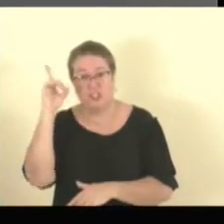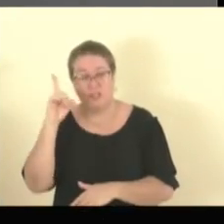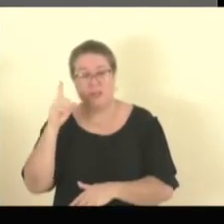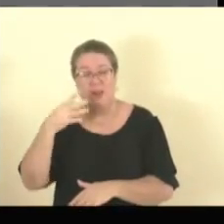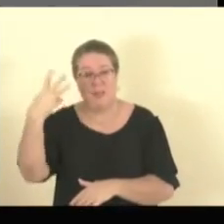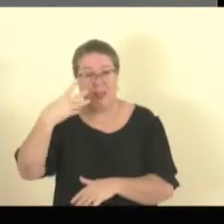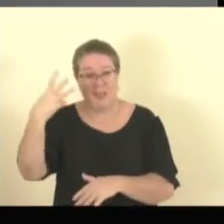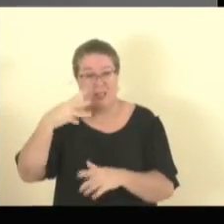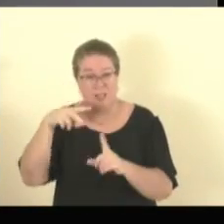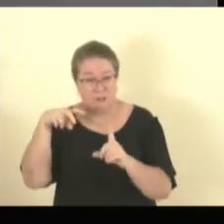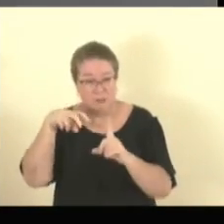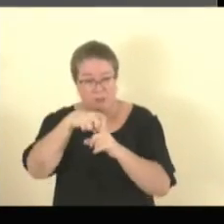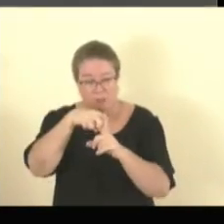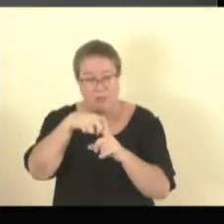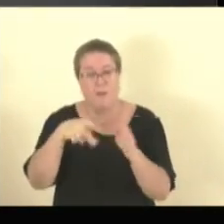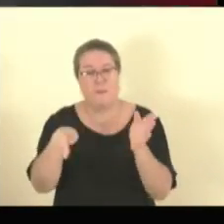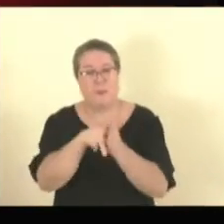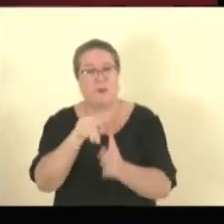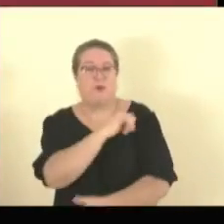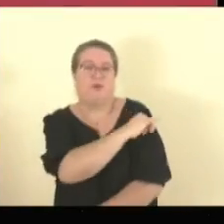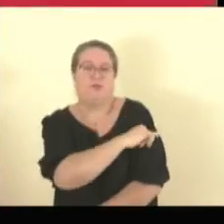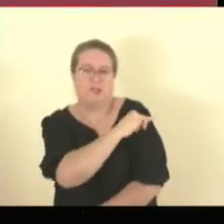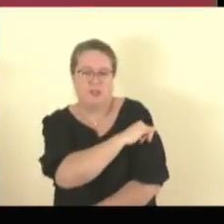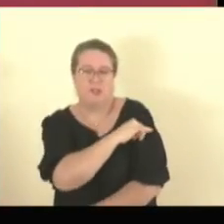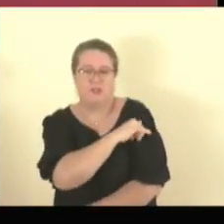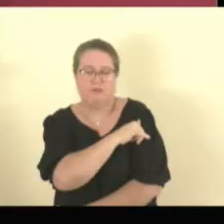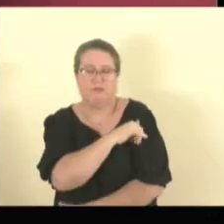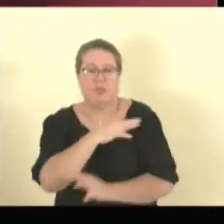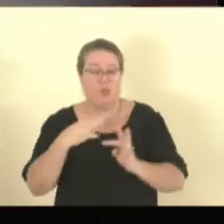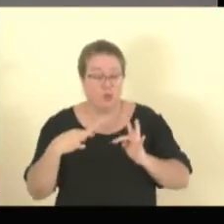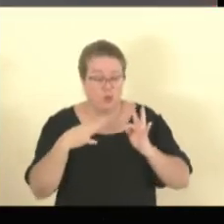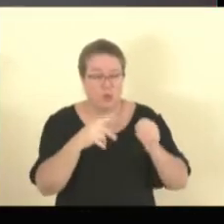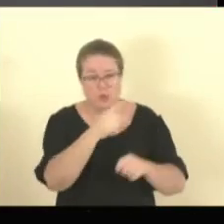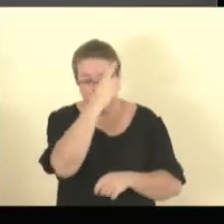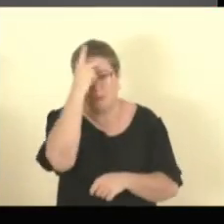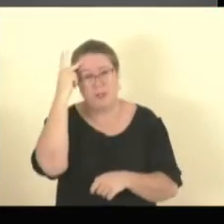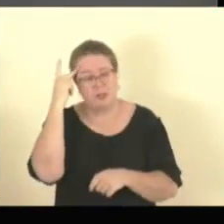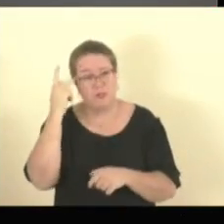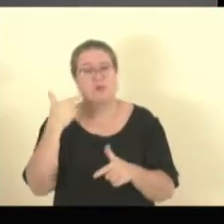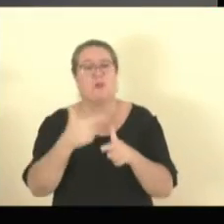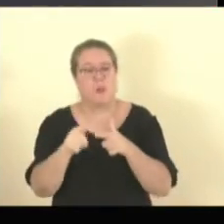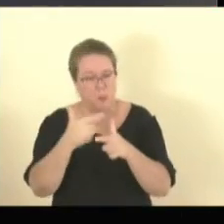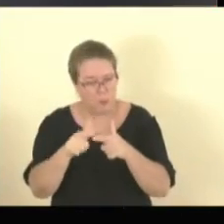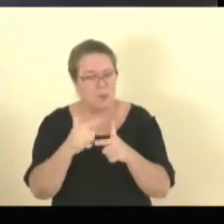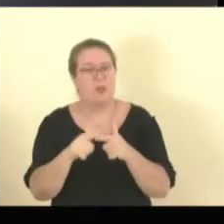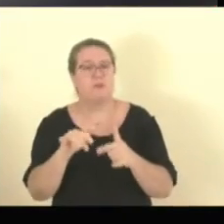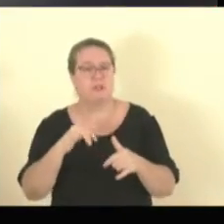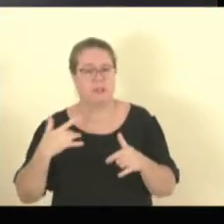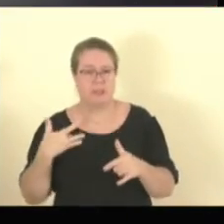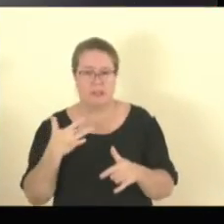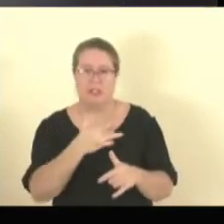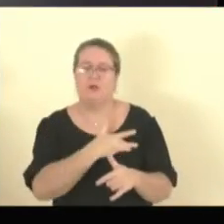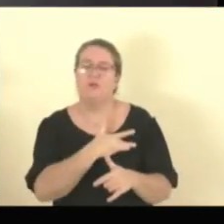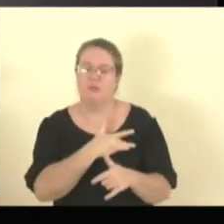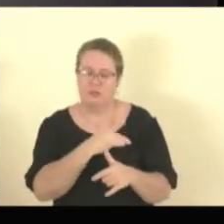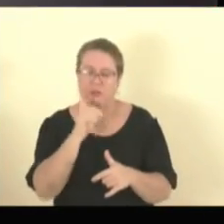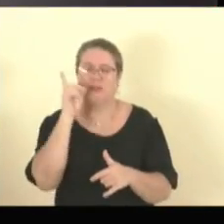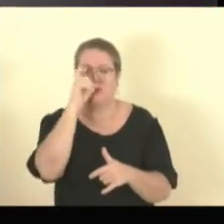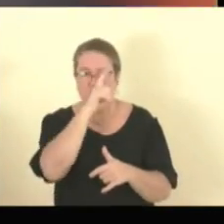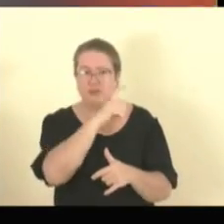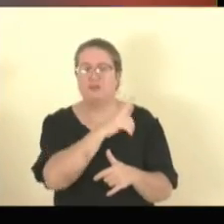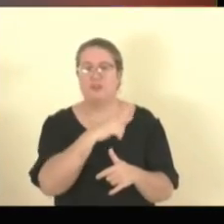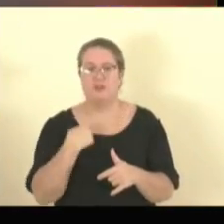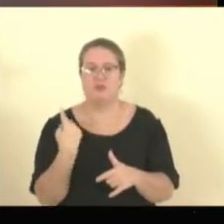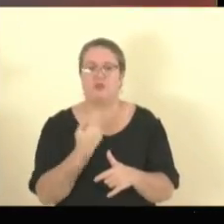Todas as pessoas estão internadas, dez pessoas, inclusive crianças, uma senhora grávida, uma situação muito lamentável. Nós estamos